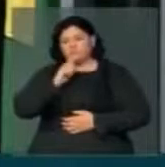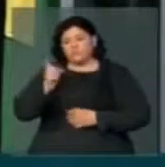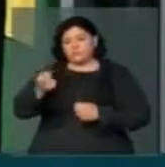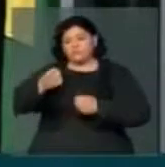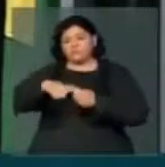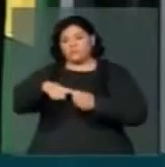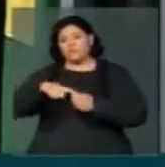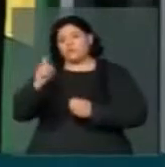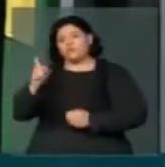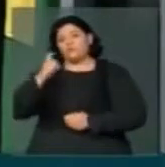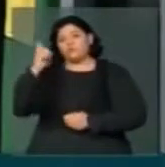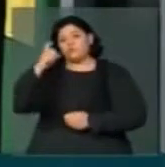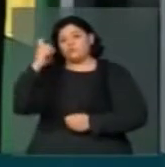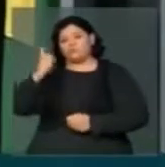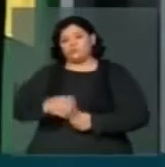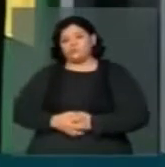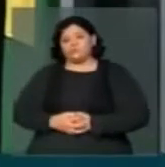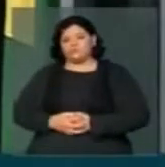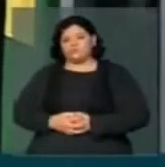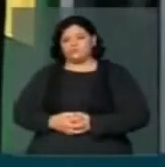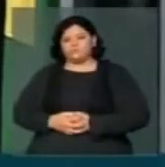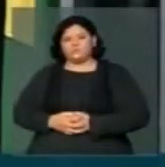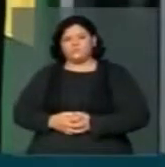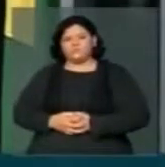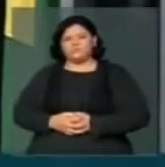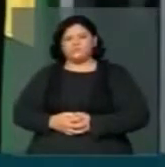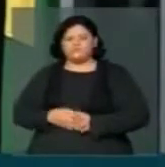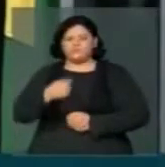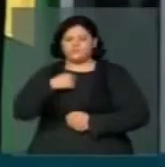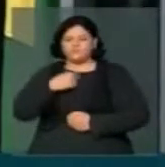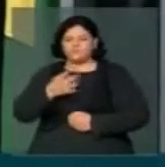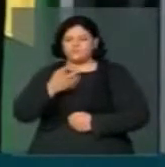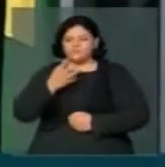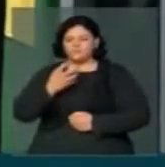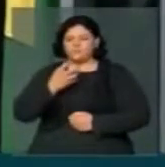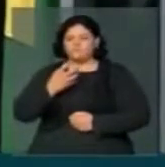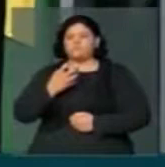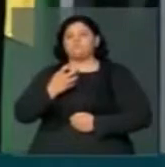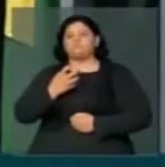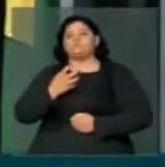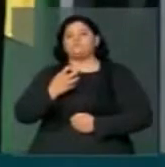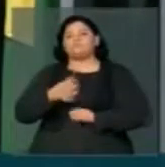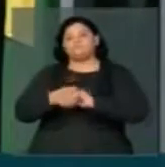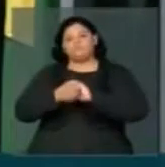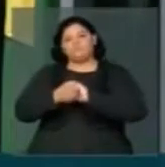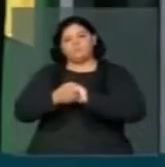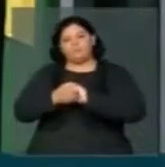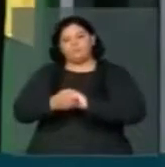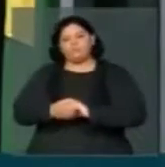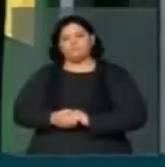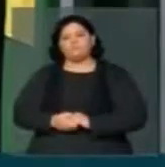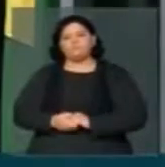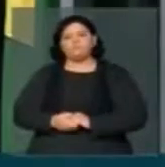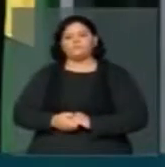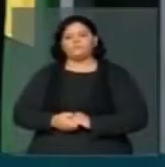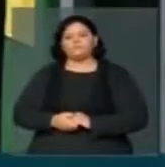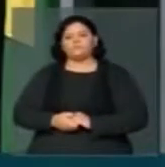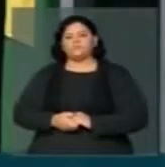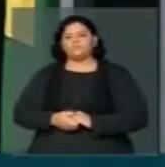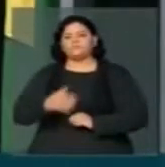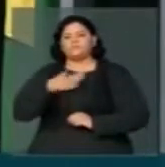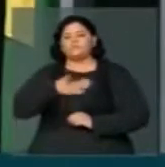Eu queria registrar, Sr. Presidente, a minha saudação e a minha